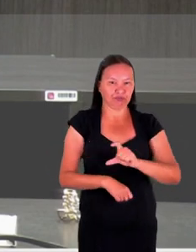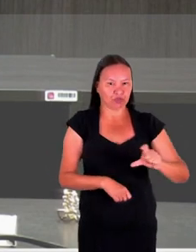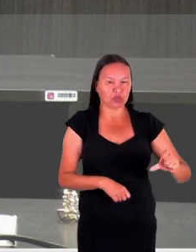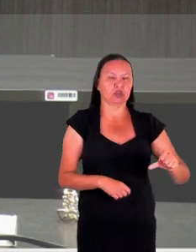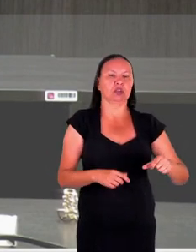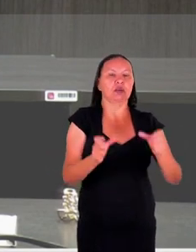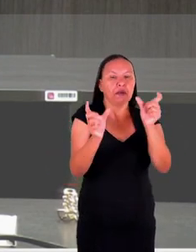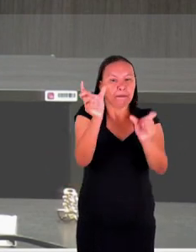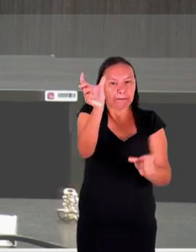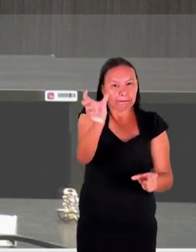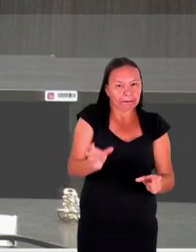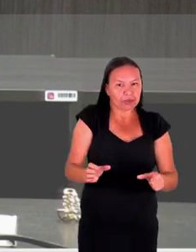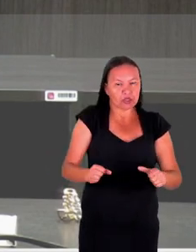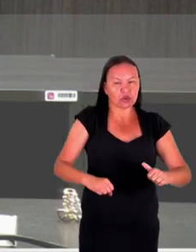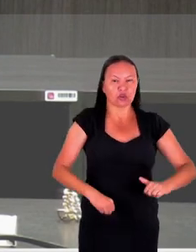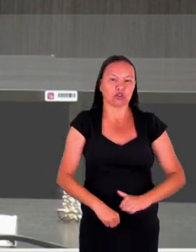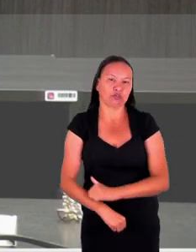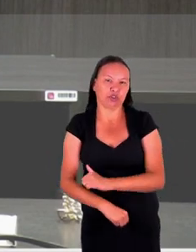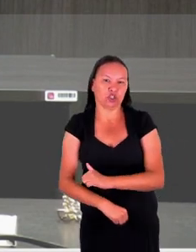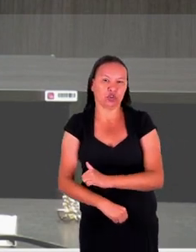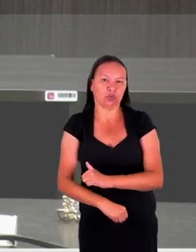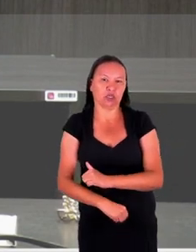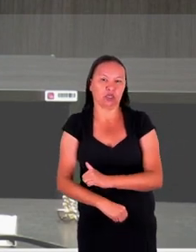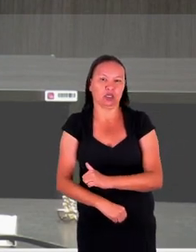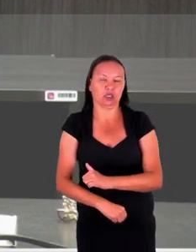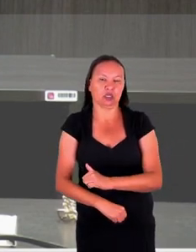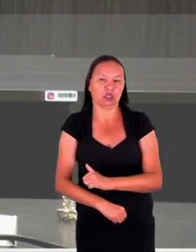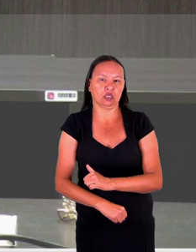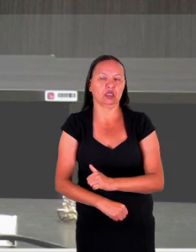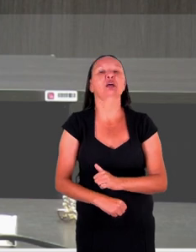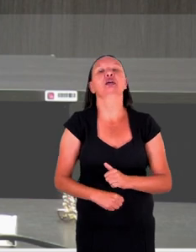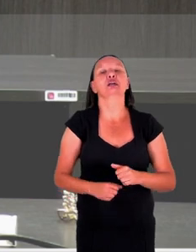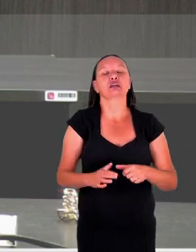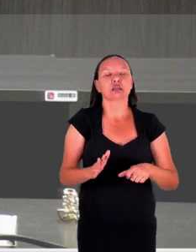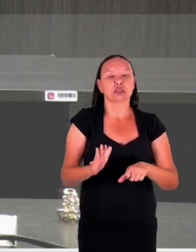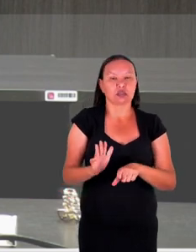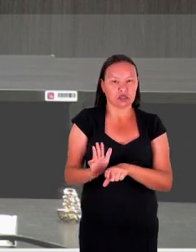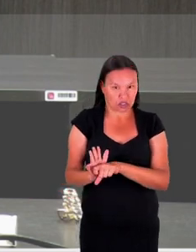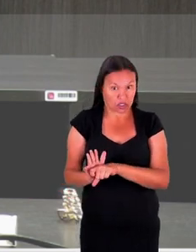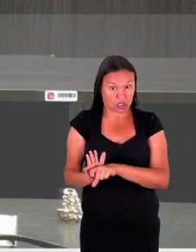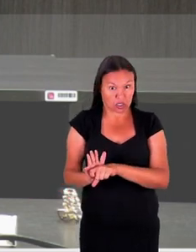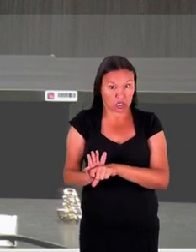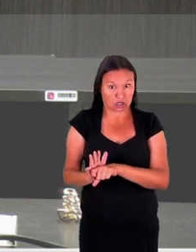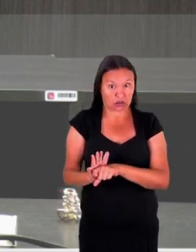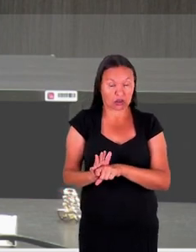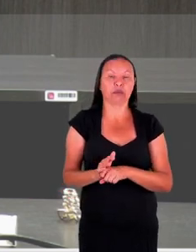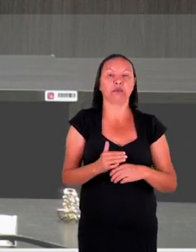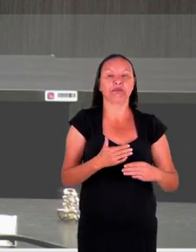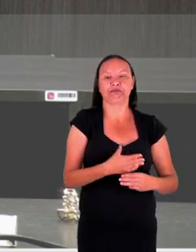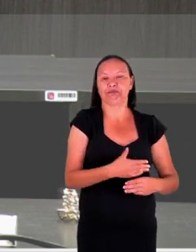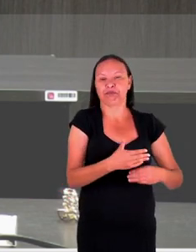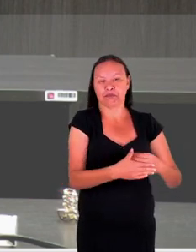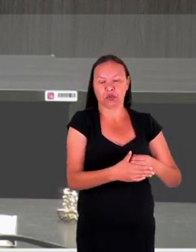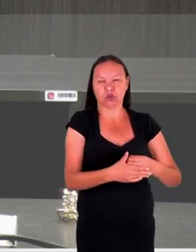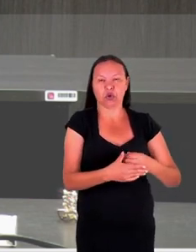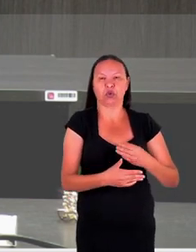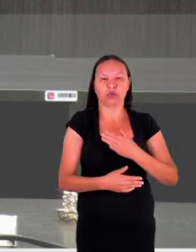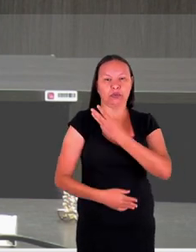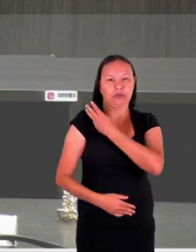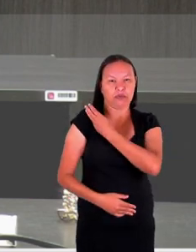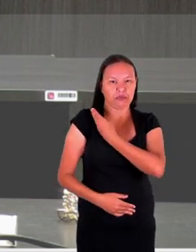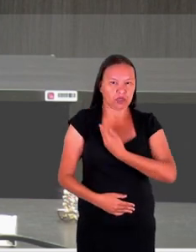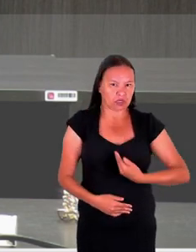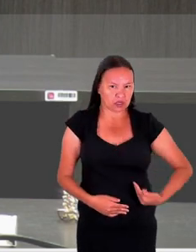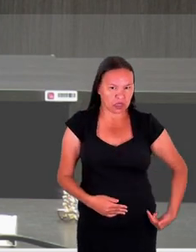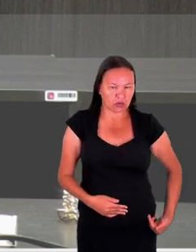são abordadas, diversas situações que podem chegar ao Ministério Público ou à